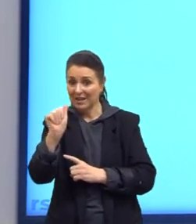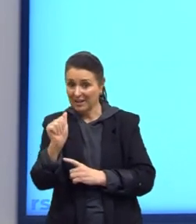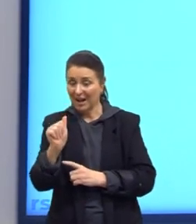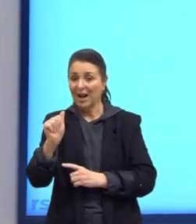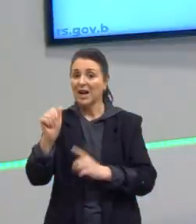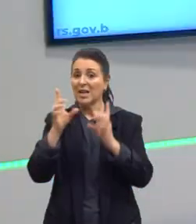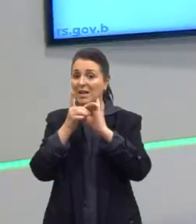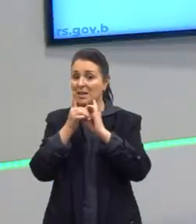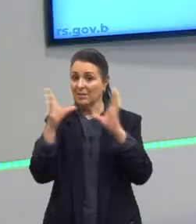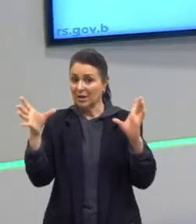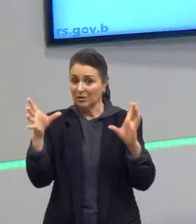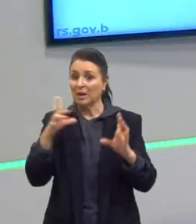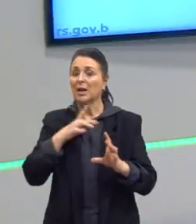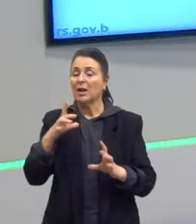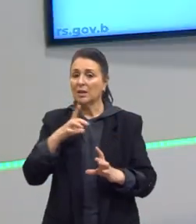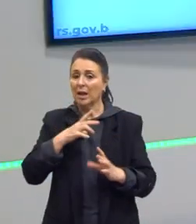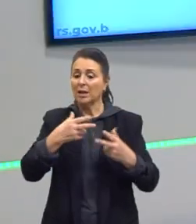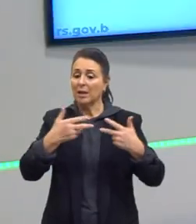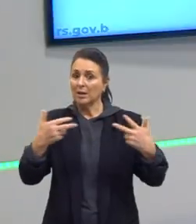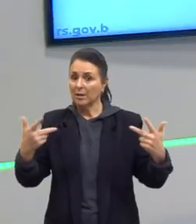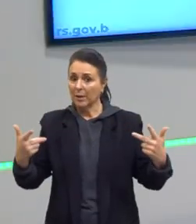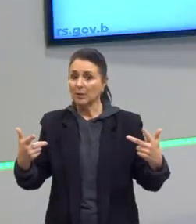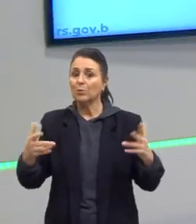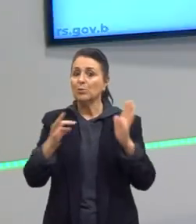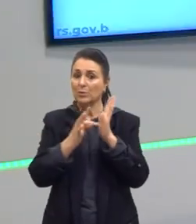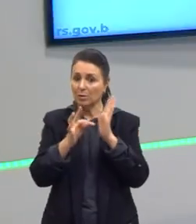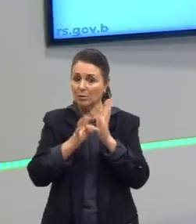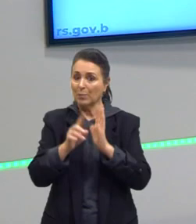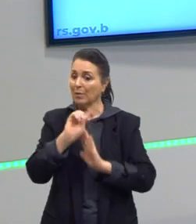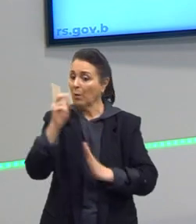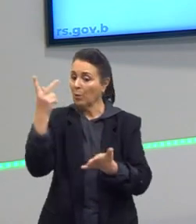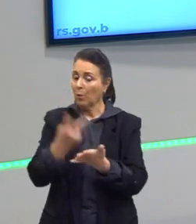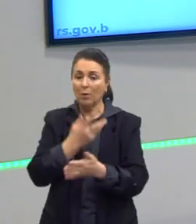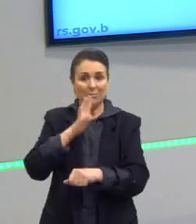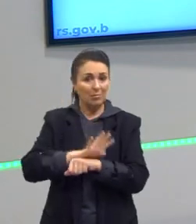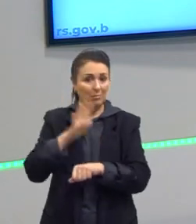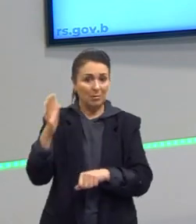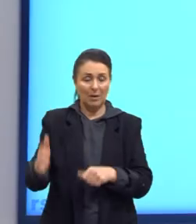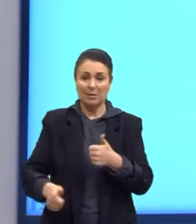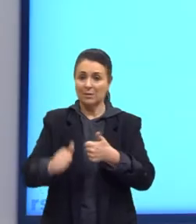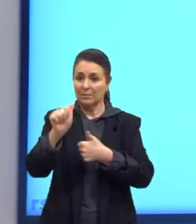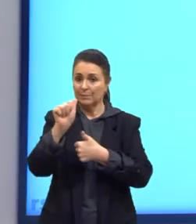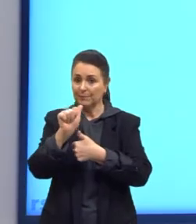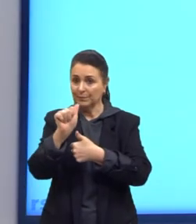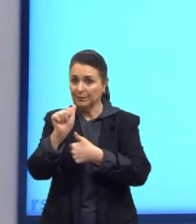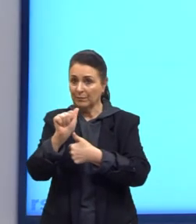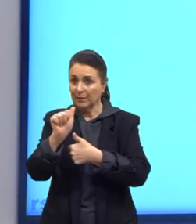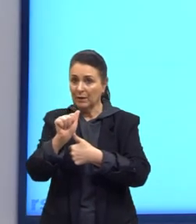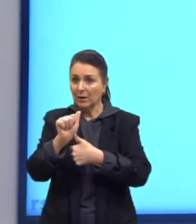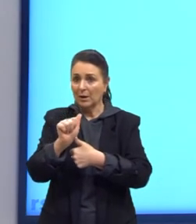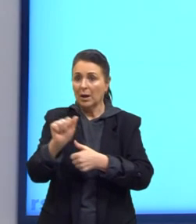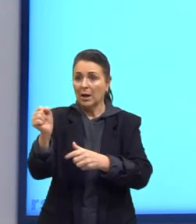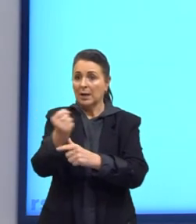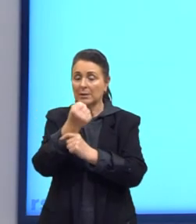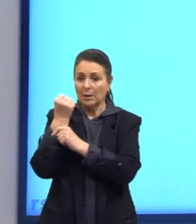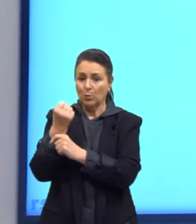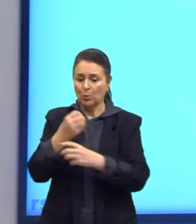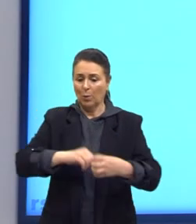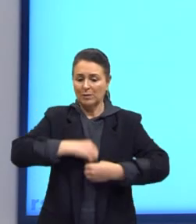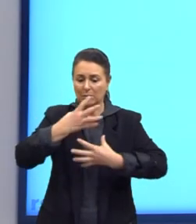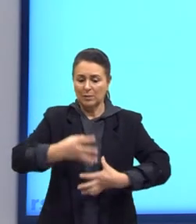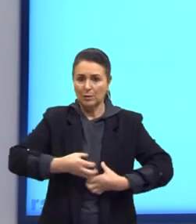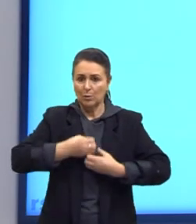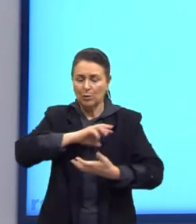nós temos elementos teóricos para que isso não aconteça mais. Alternativa A. Asseguram as expressões multiculturales? Não.